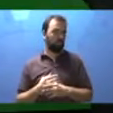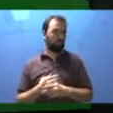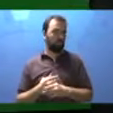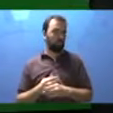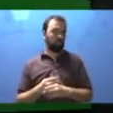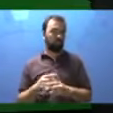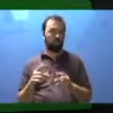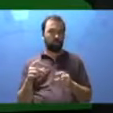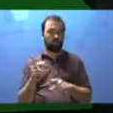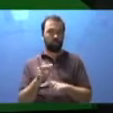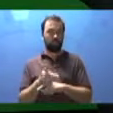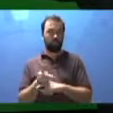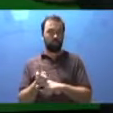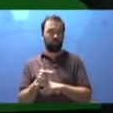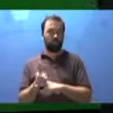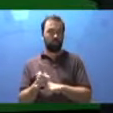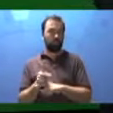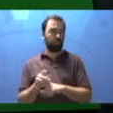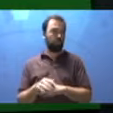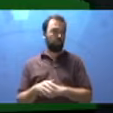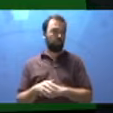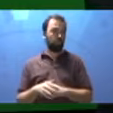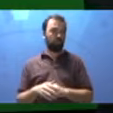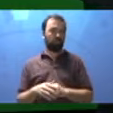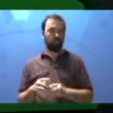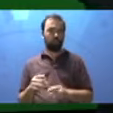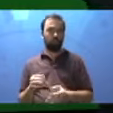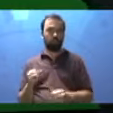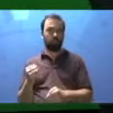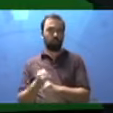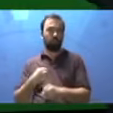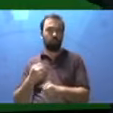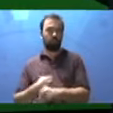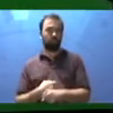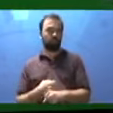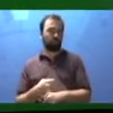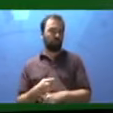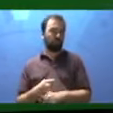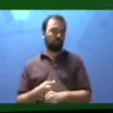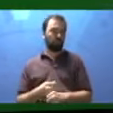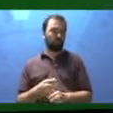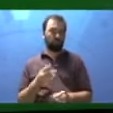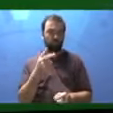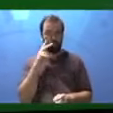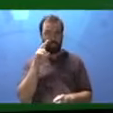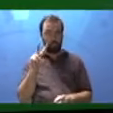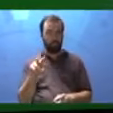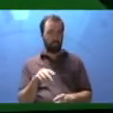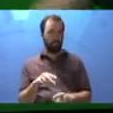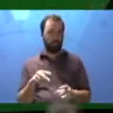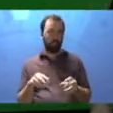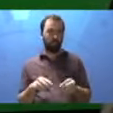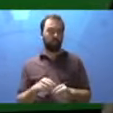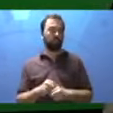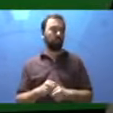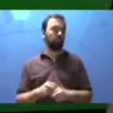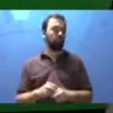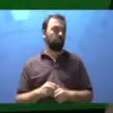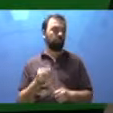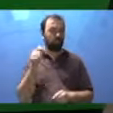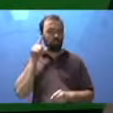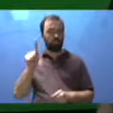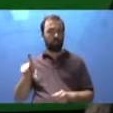Isso é um videozinho de um projeto feito para alguma construção. E aí a gente consegue ter as visões.